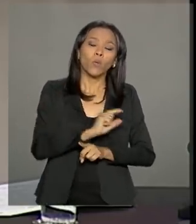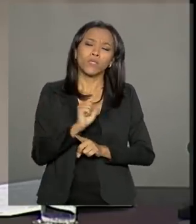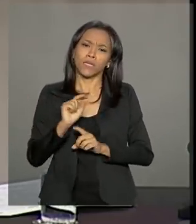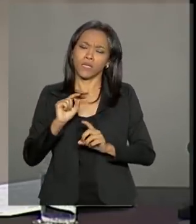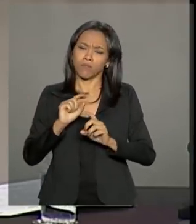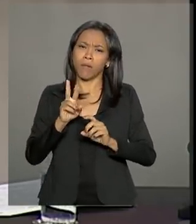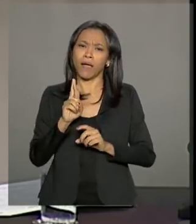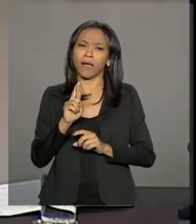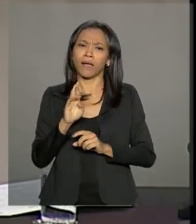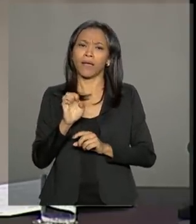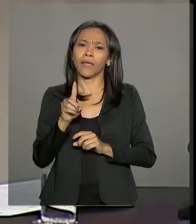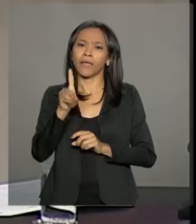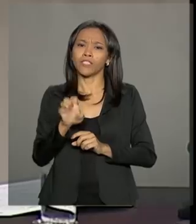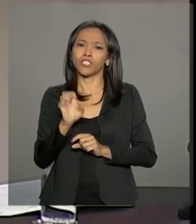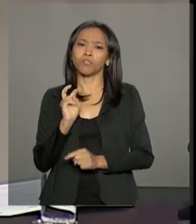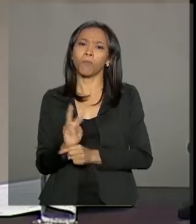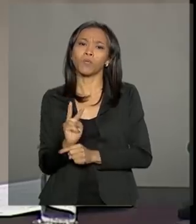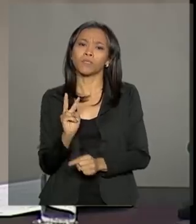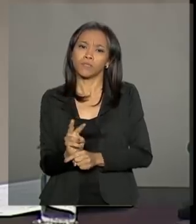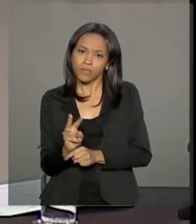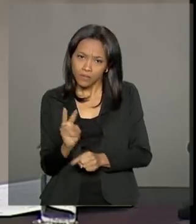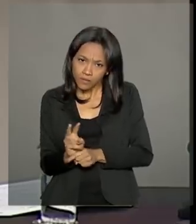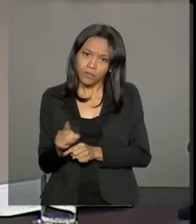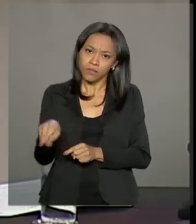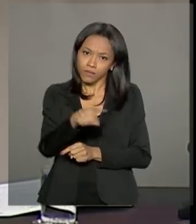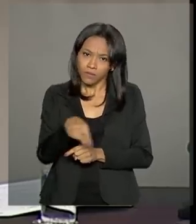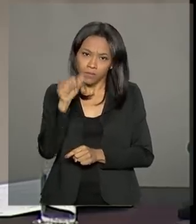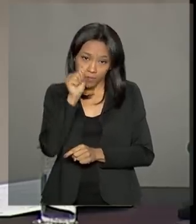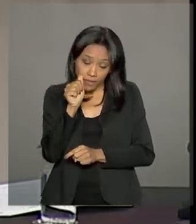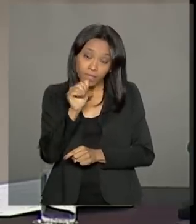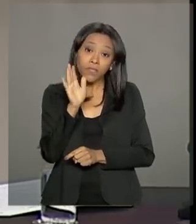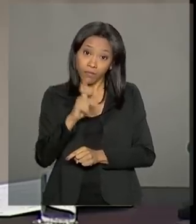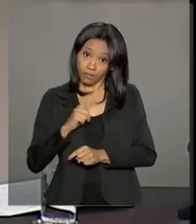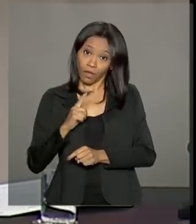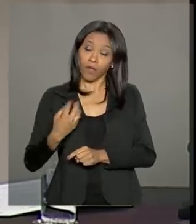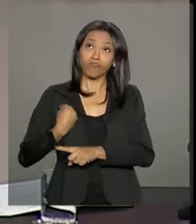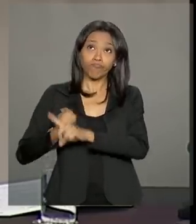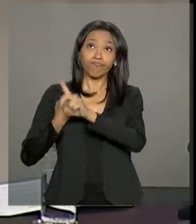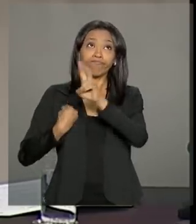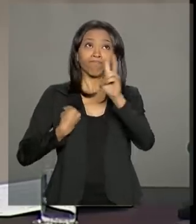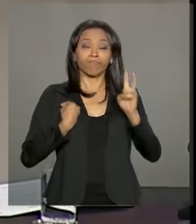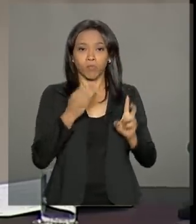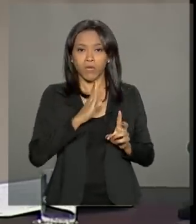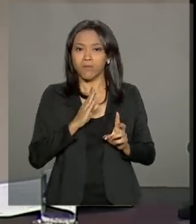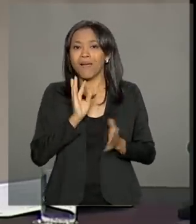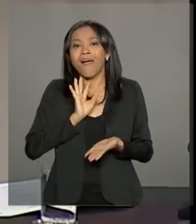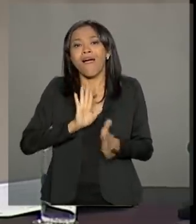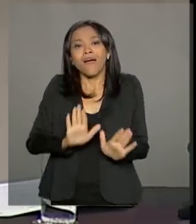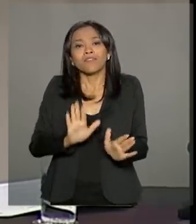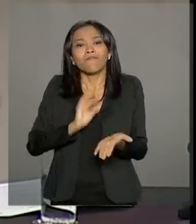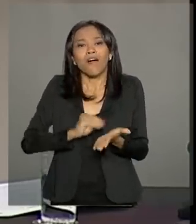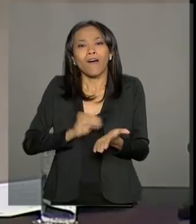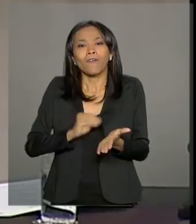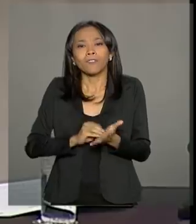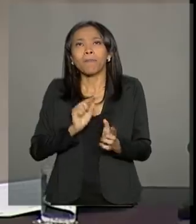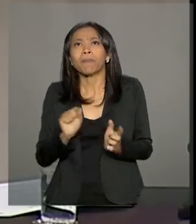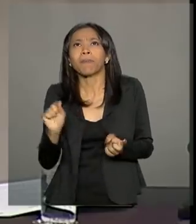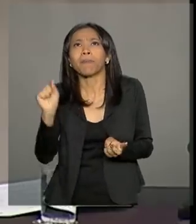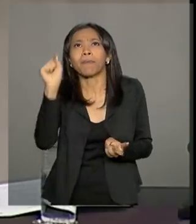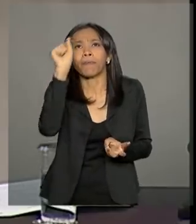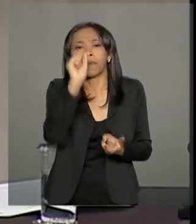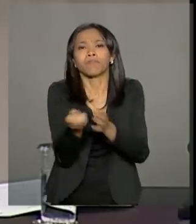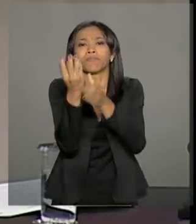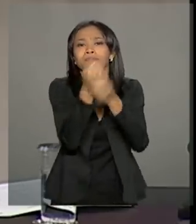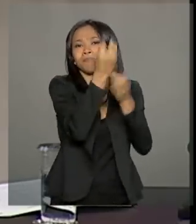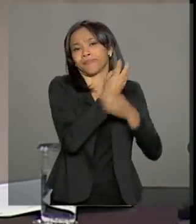hoje existente em nosso país e que, como temos observado, ainda não conseguiu avançar na velocidade que desejamos.